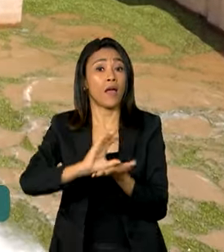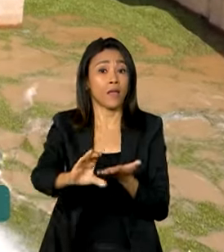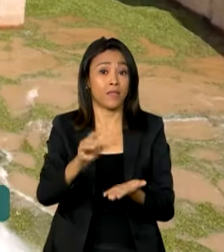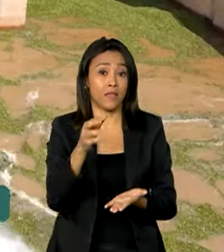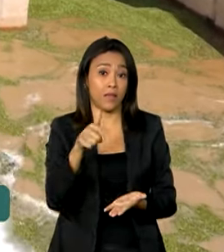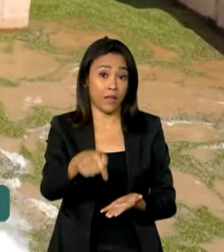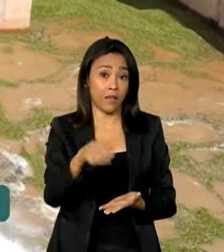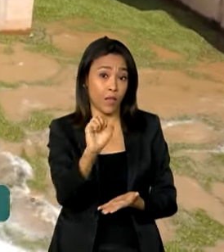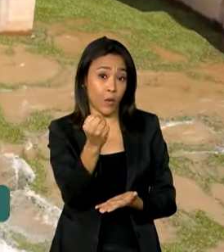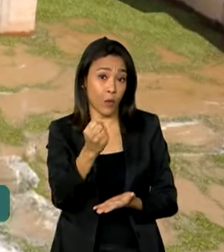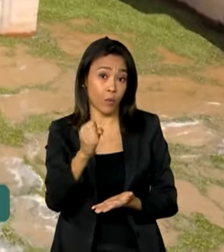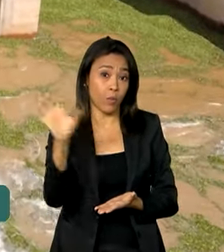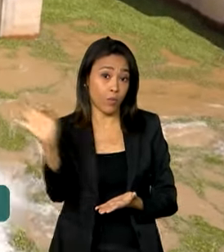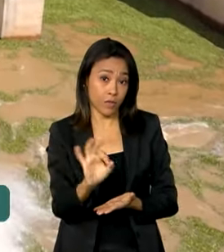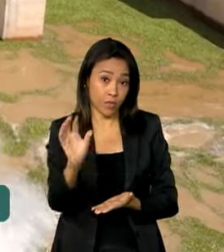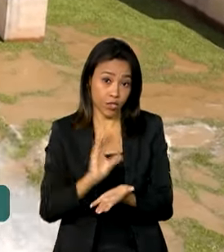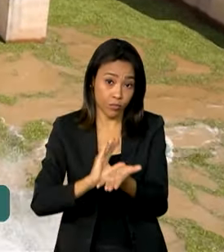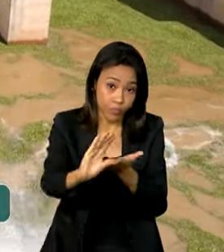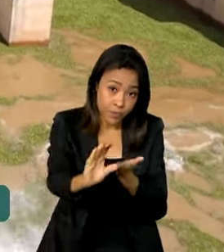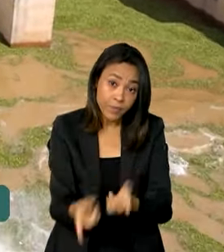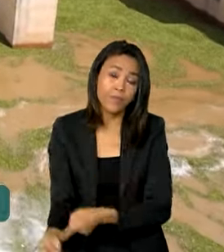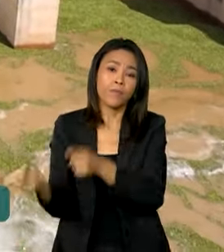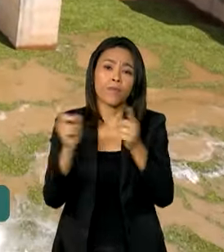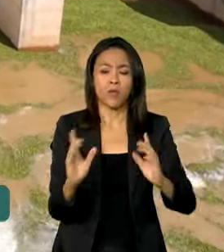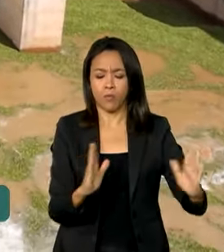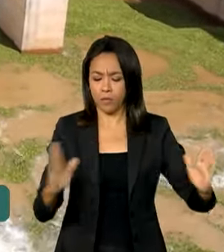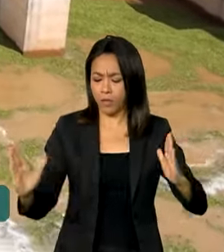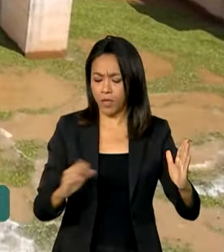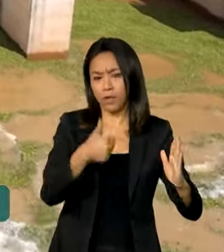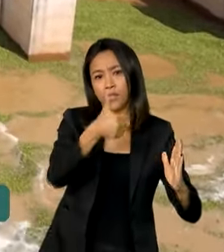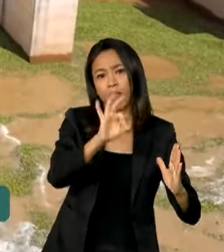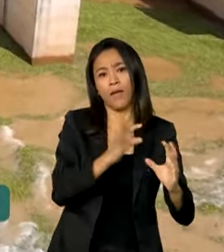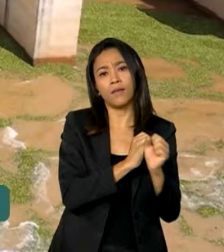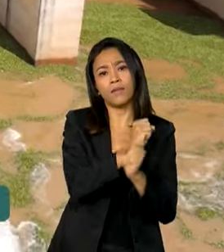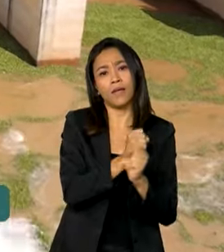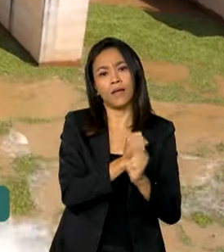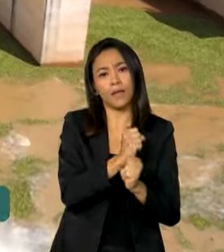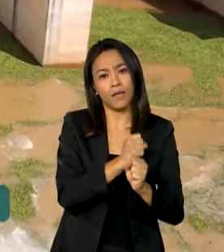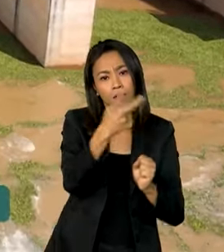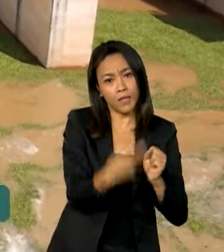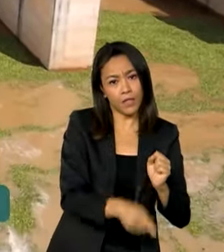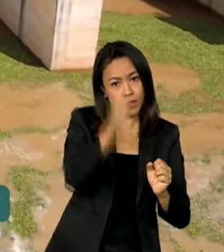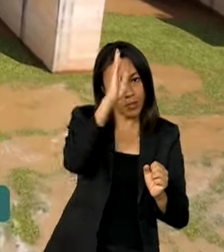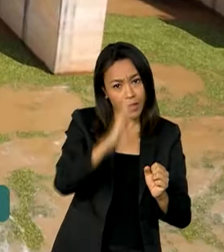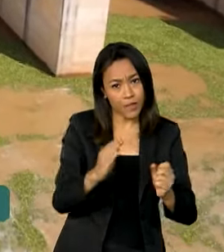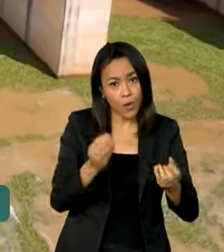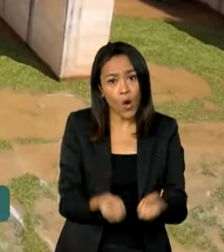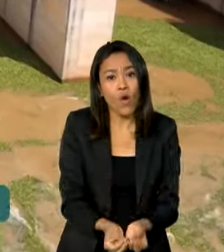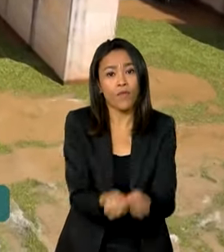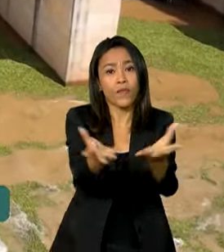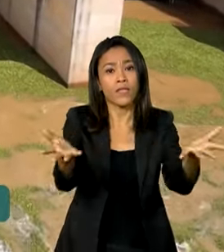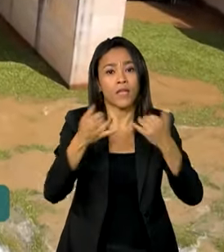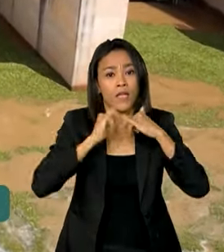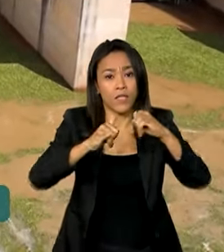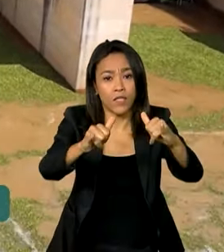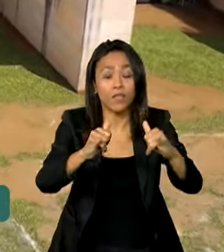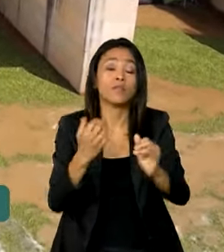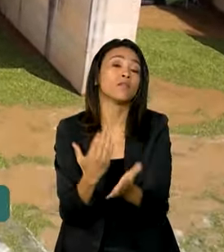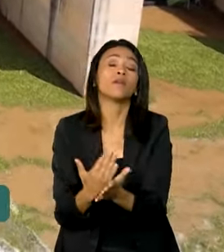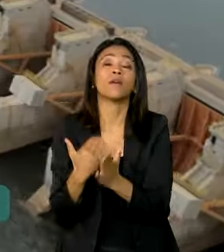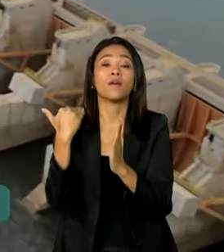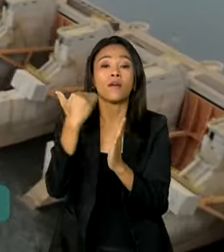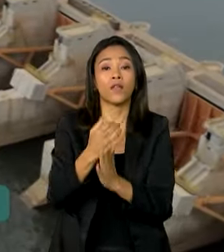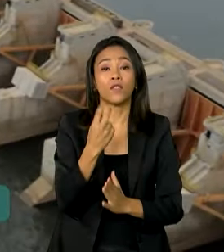Ainda segundo o estudo, nos próximos 10 anos, a oferta interna de energia do país deve crescer 2